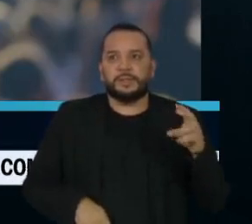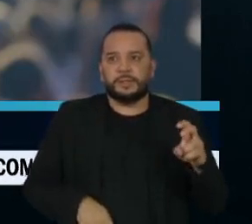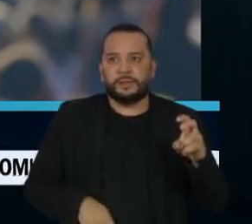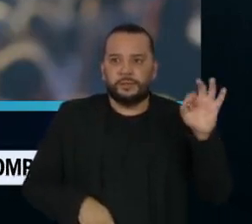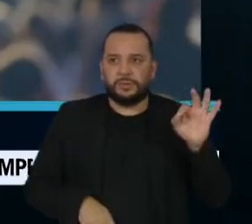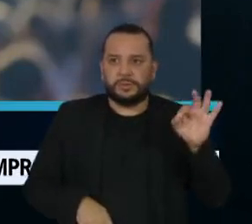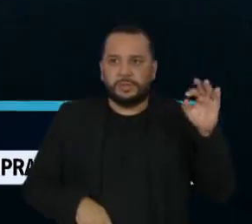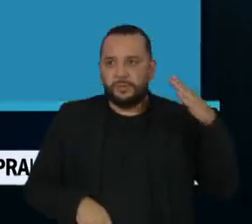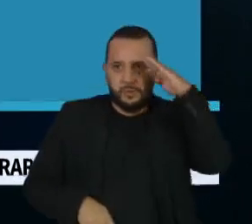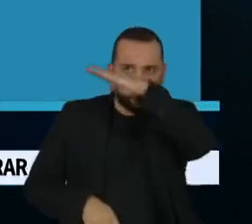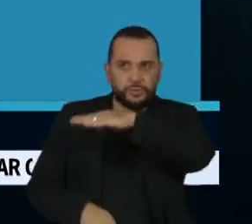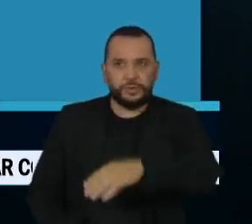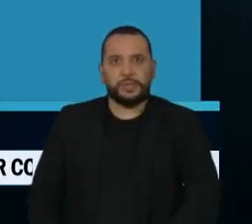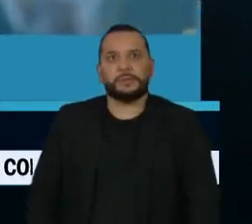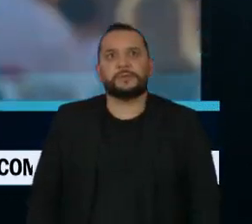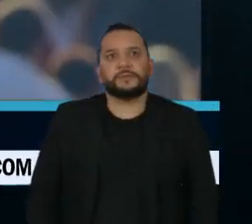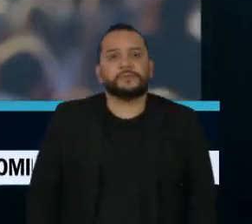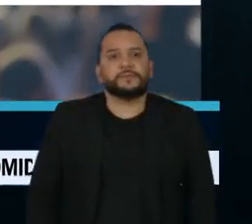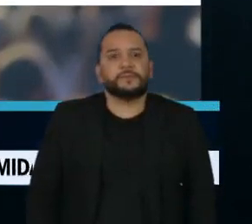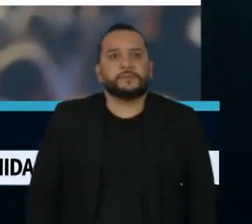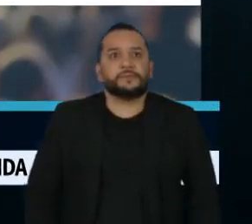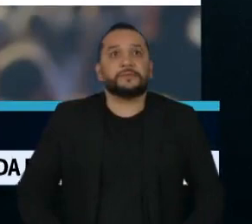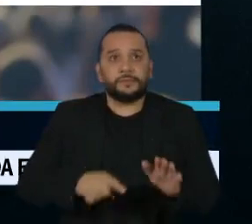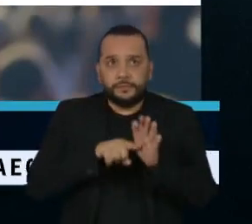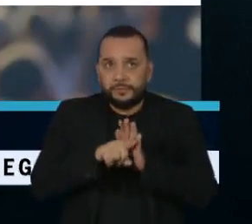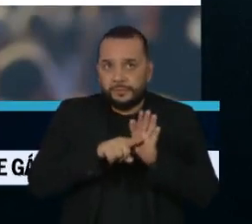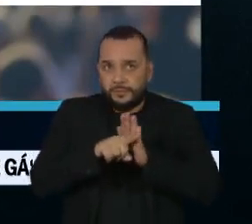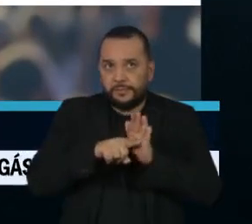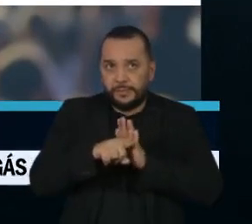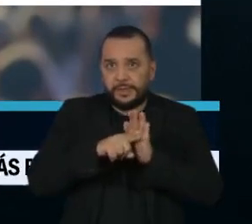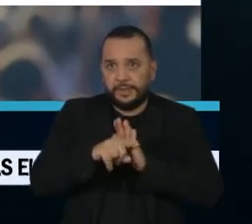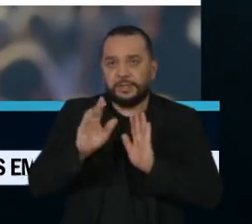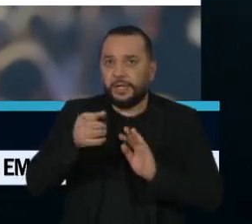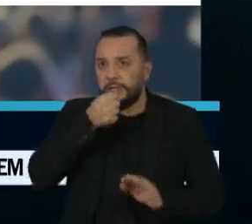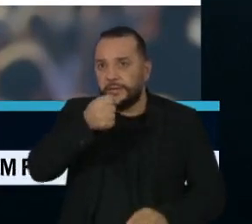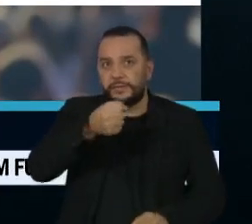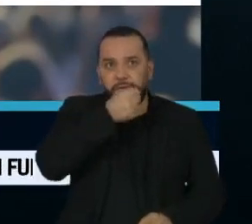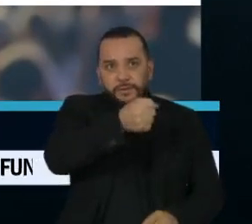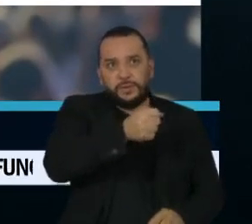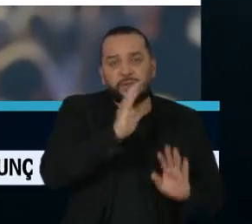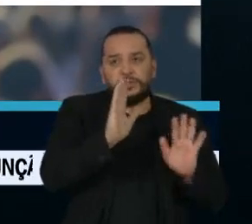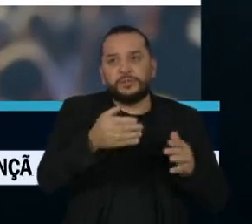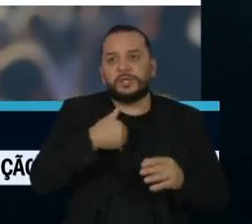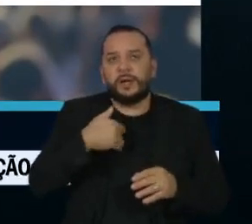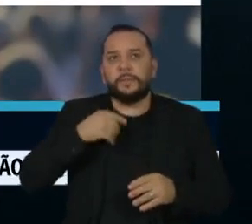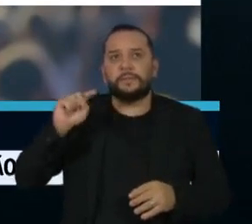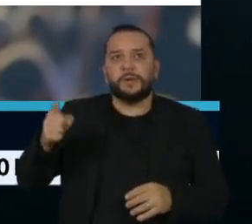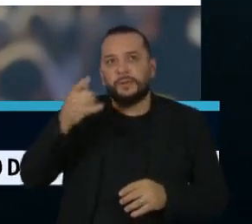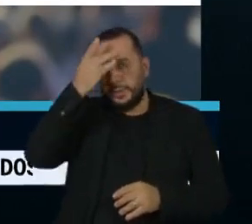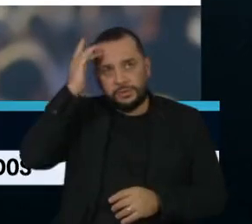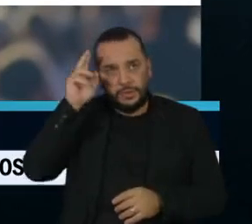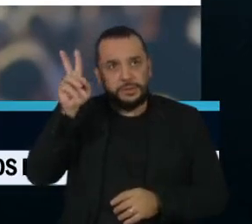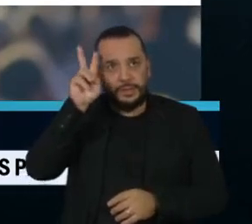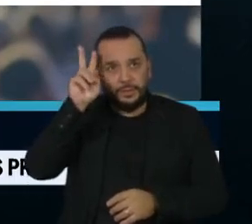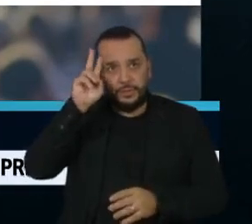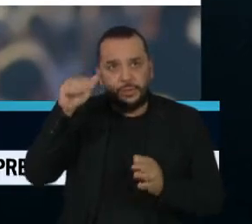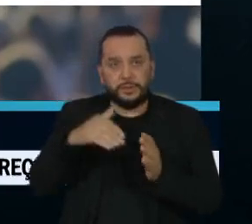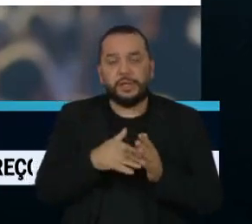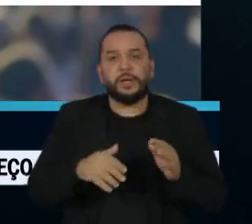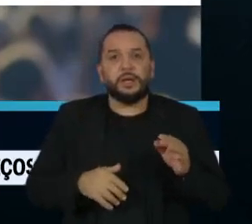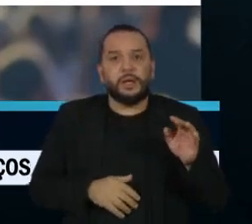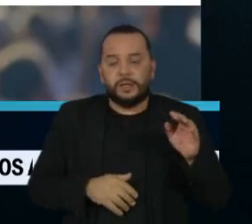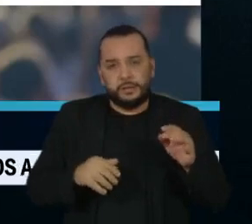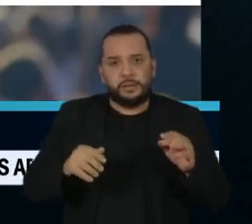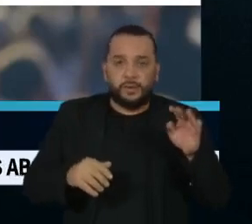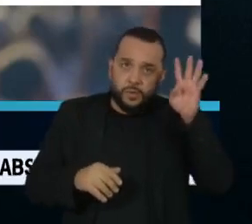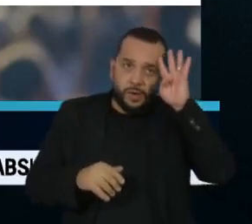% de Bolsonaro. A pesquisa IPESP ouviu mil pessoas entre segunda e quarta-feira. A margem de erro é de